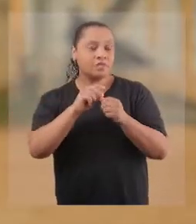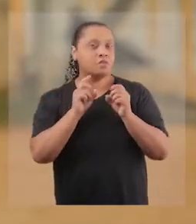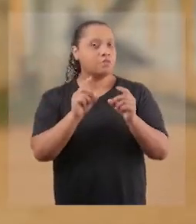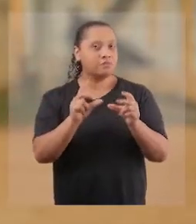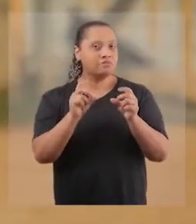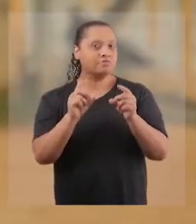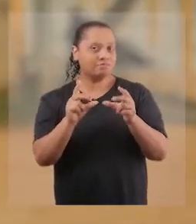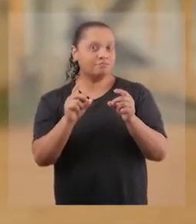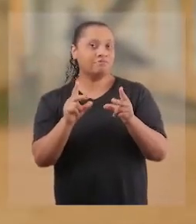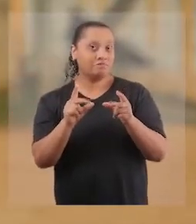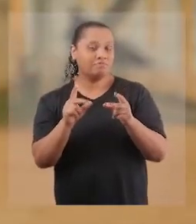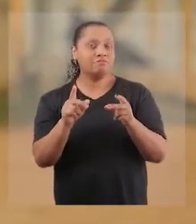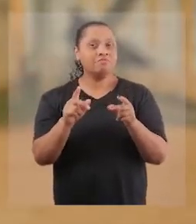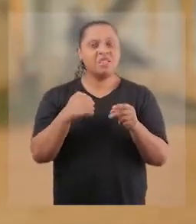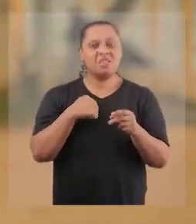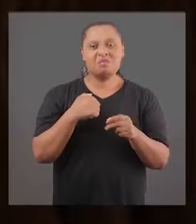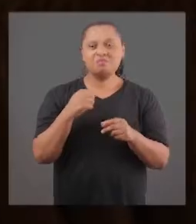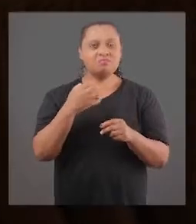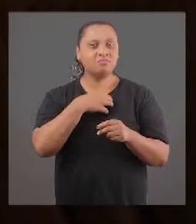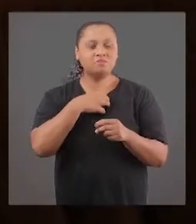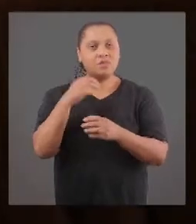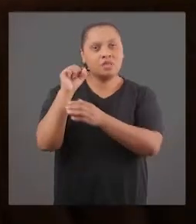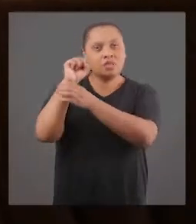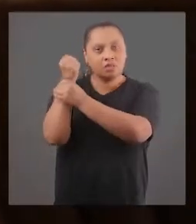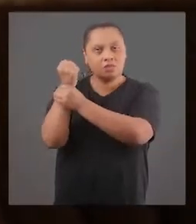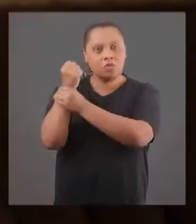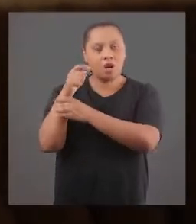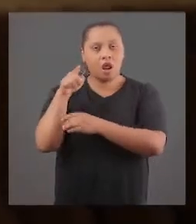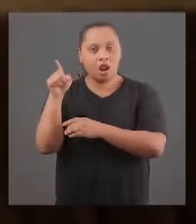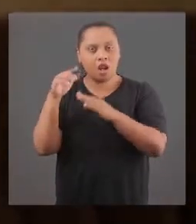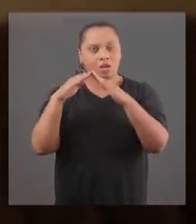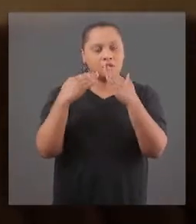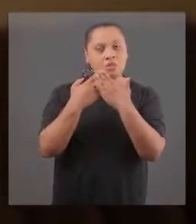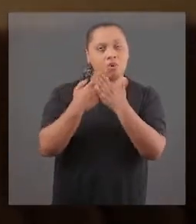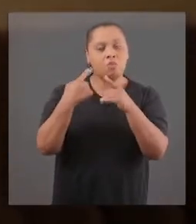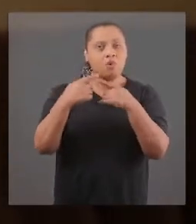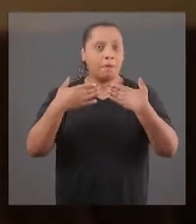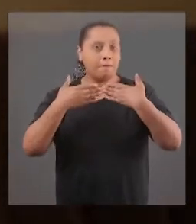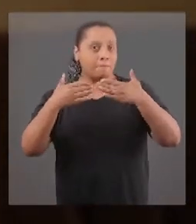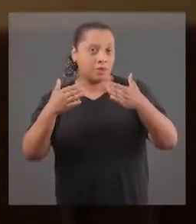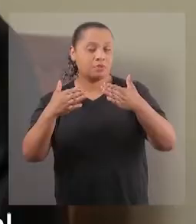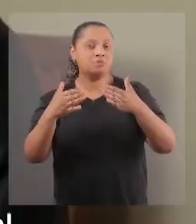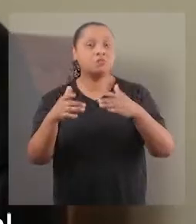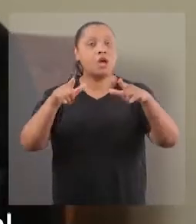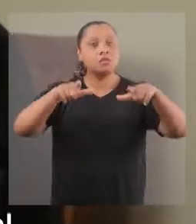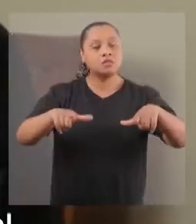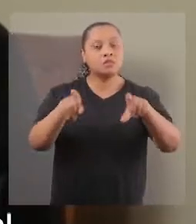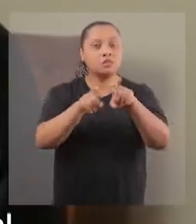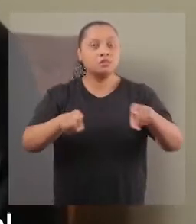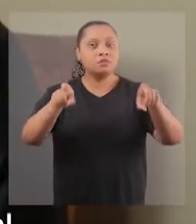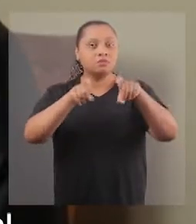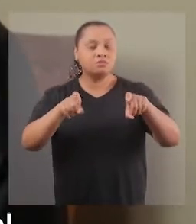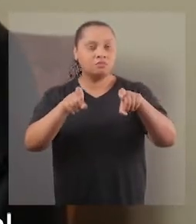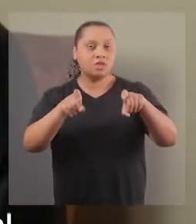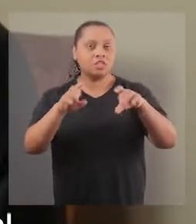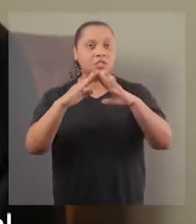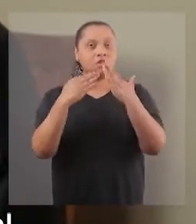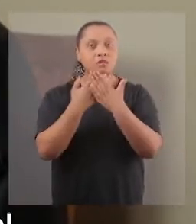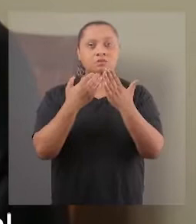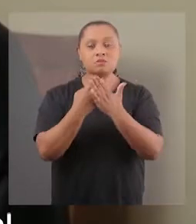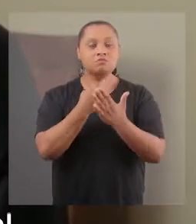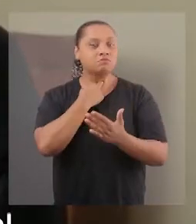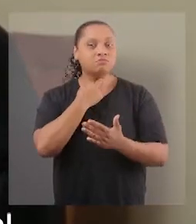fazendo bingo e rifa. Eu não sinto segurança ali, porque o portão fica aberto. O laboratório de informática da